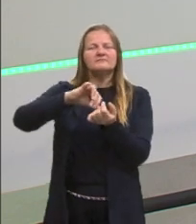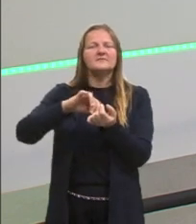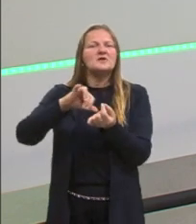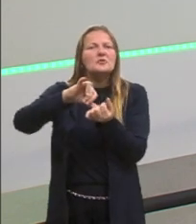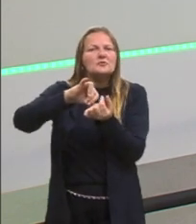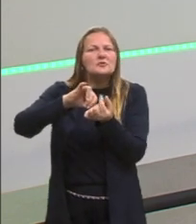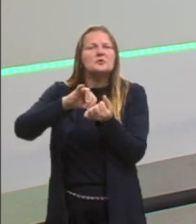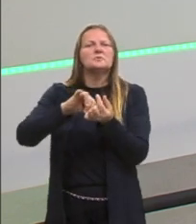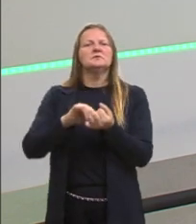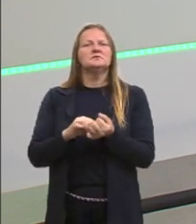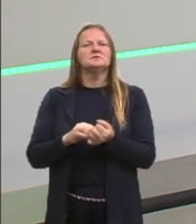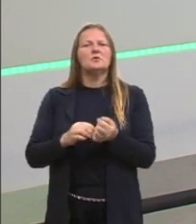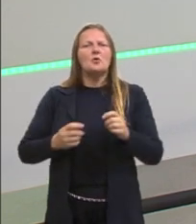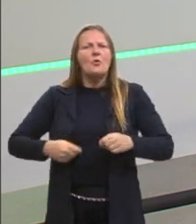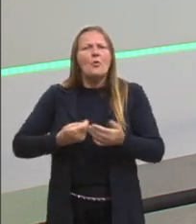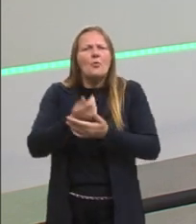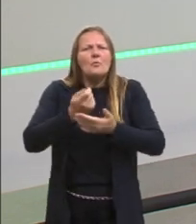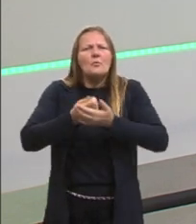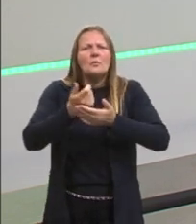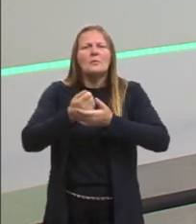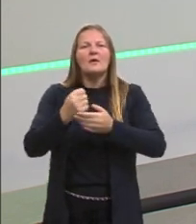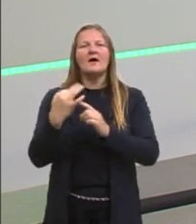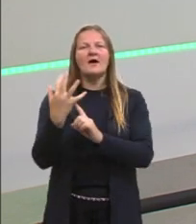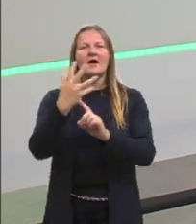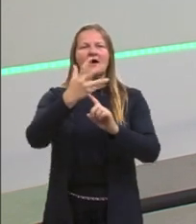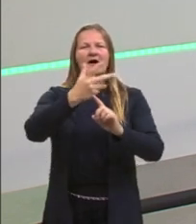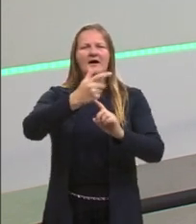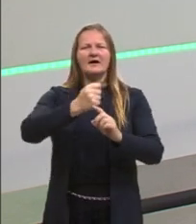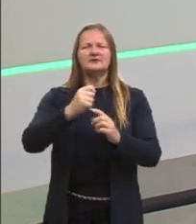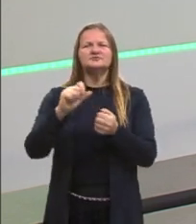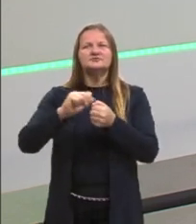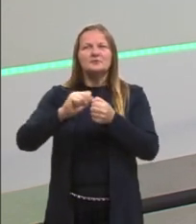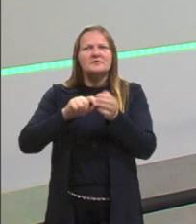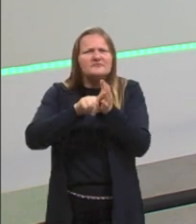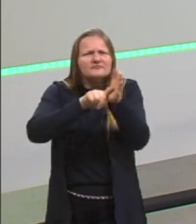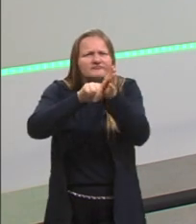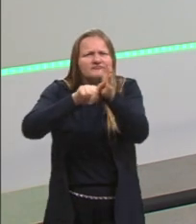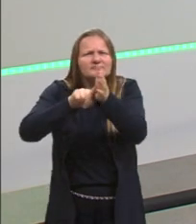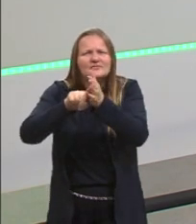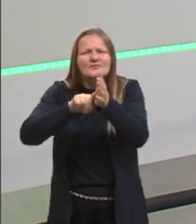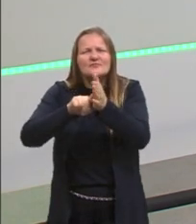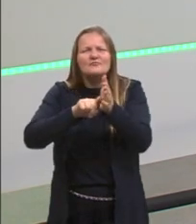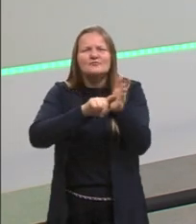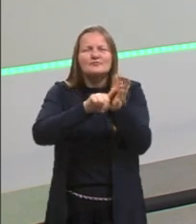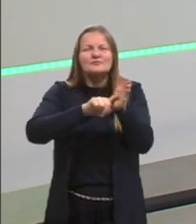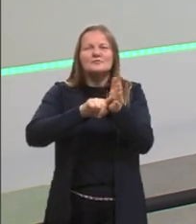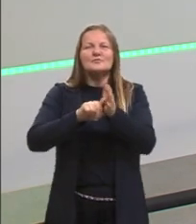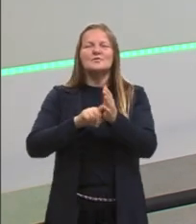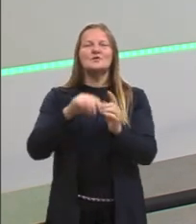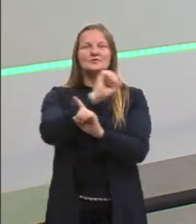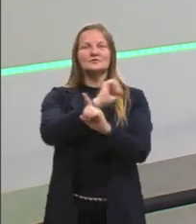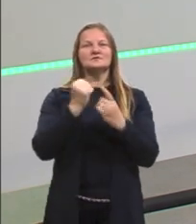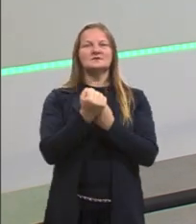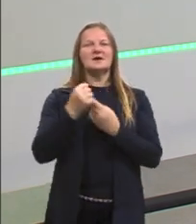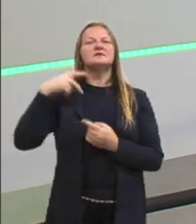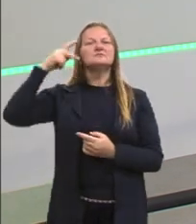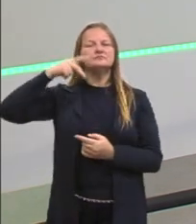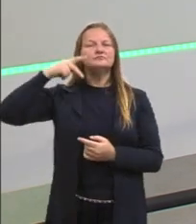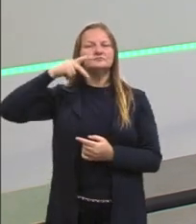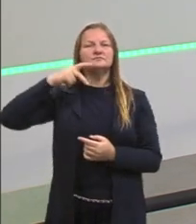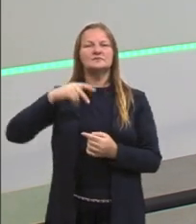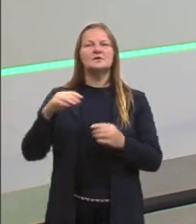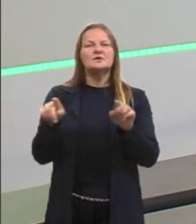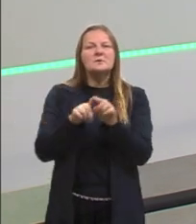E a arte, ela passa, então, a fazer questionamentos sociais, questionamentos políticos e a se